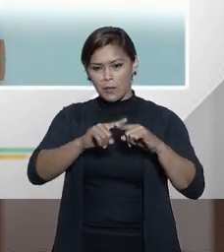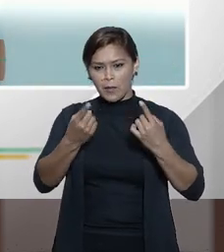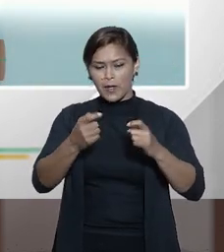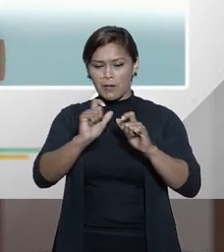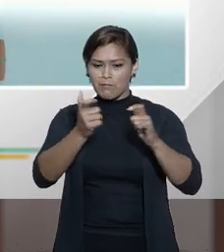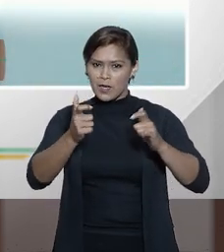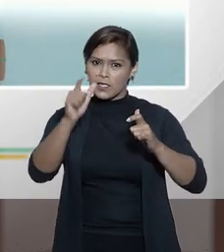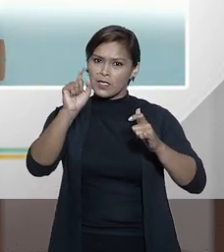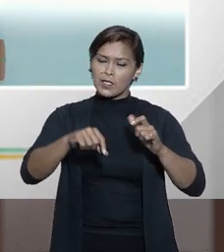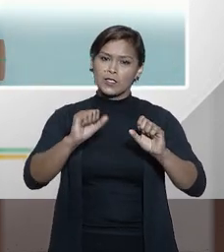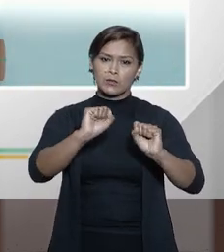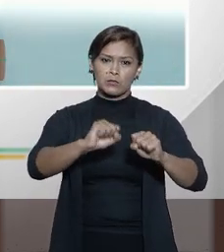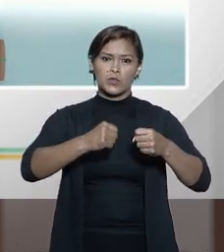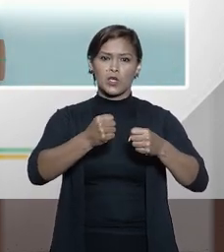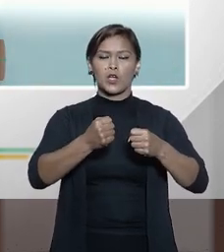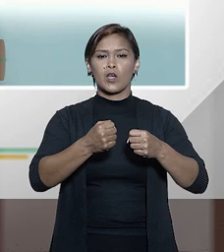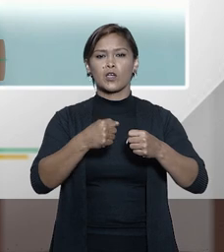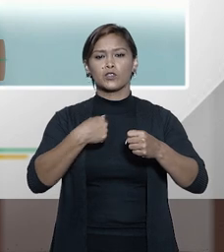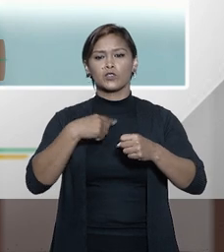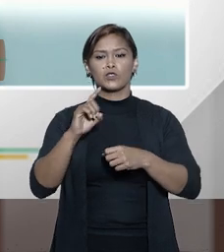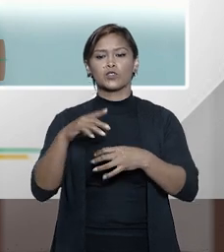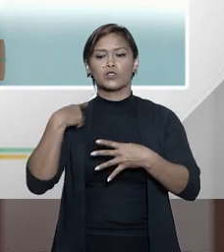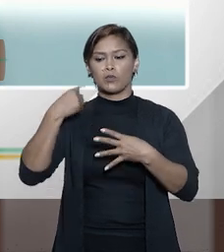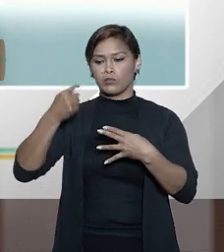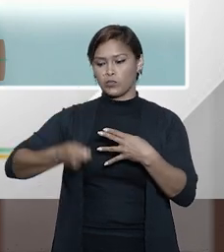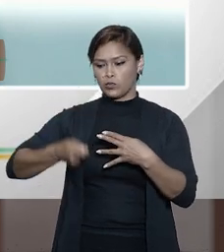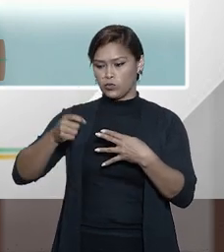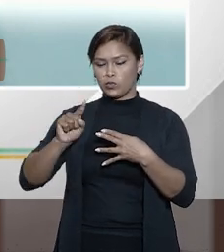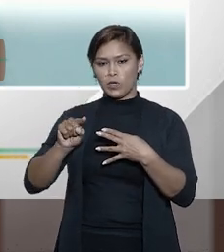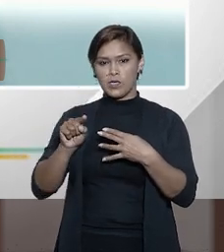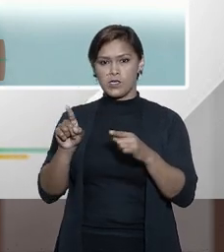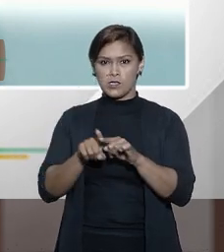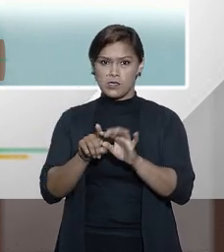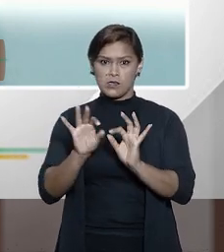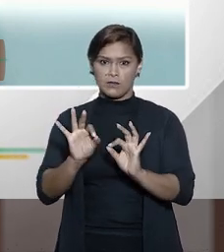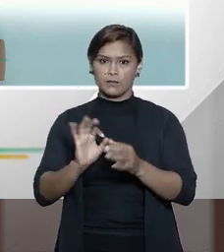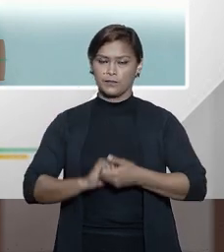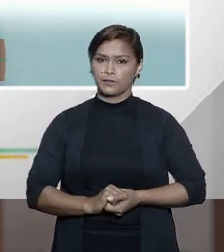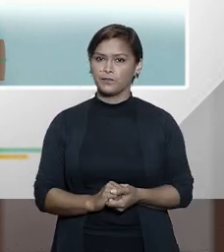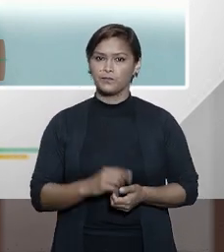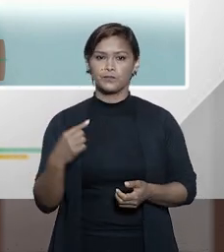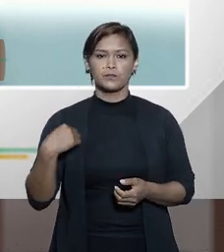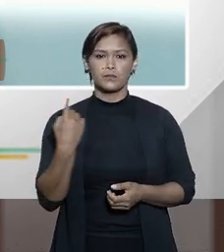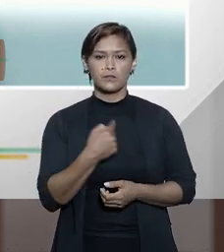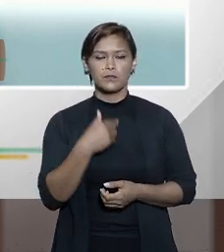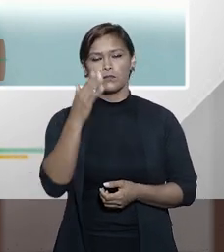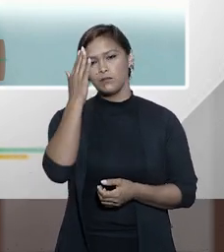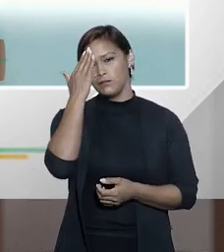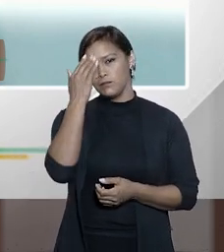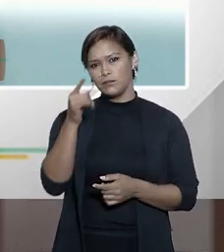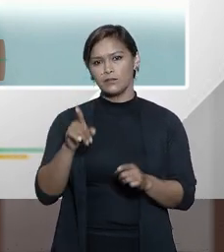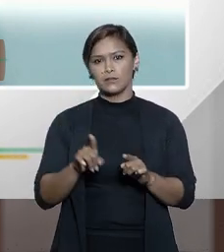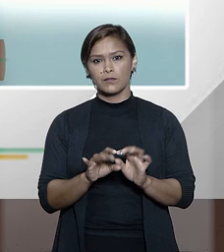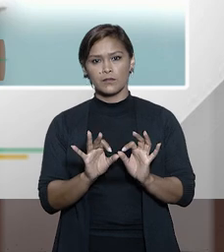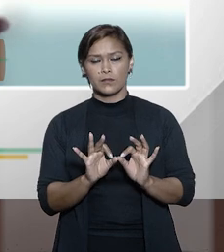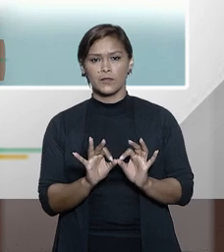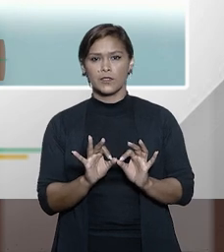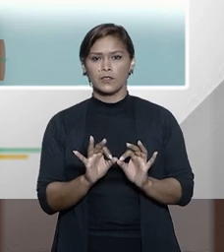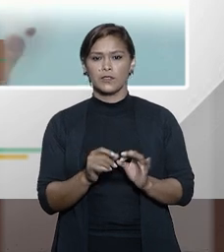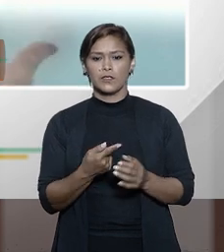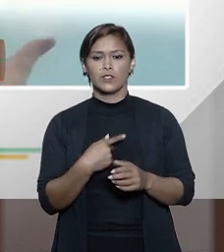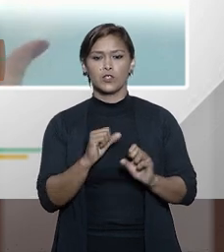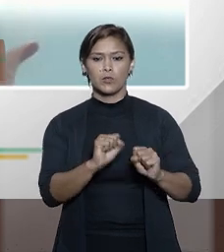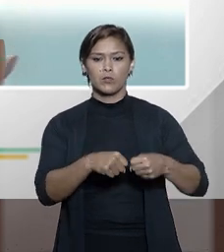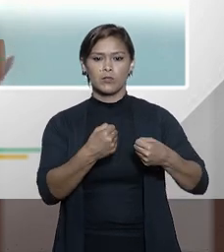gente ficar mais amplo até do que o poder do juiz, do judiciário mesmo, mas a gente sabe que o